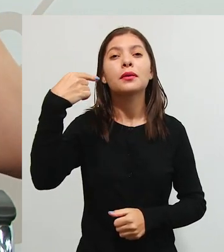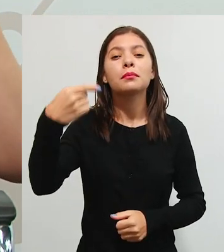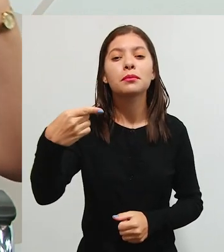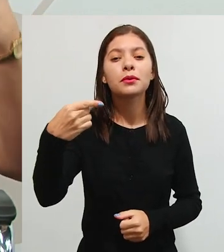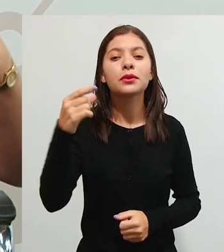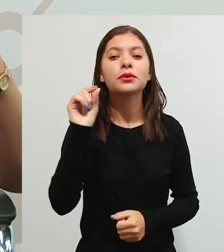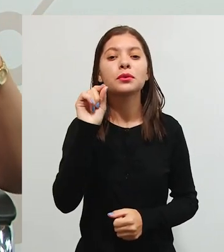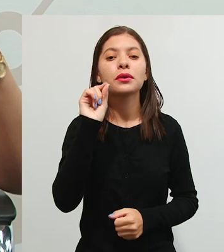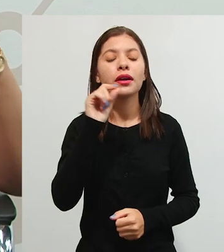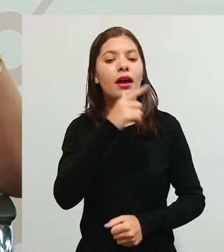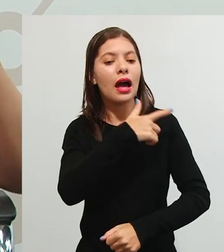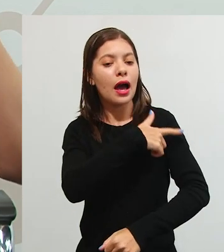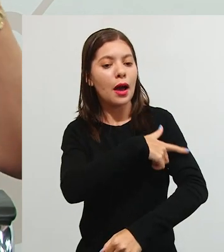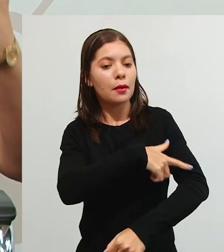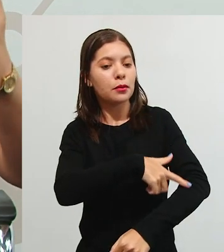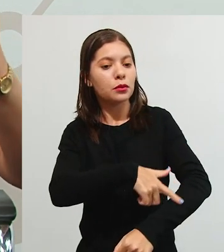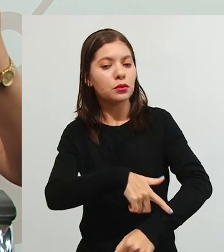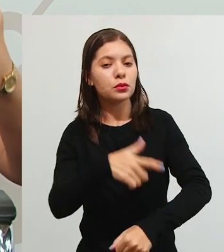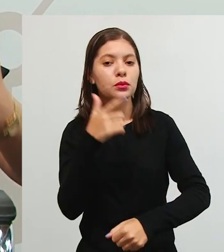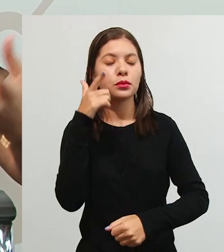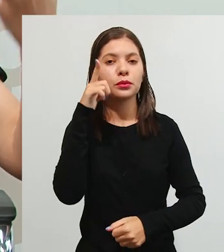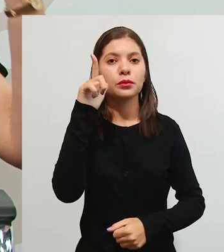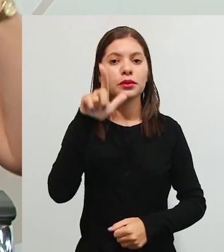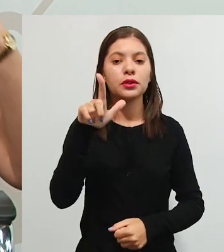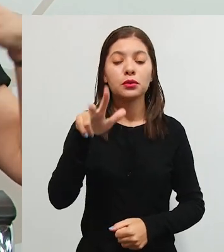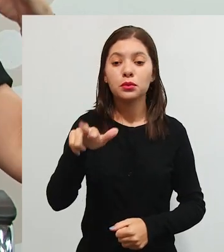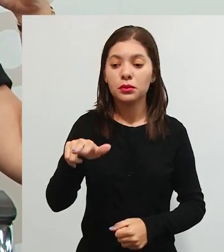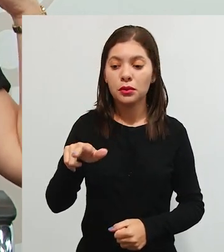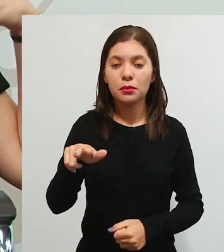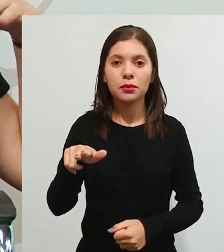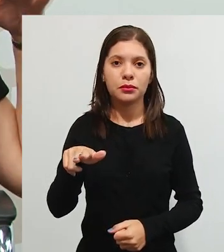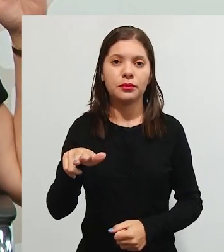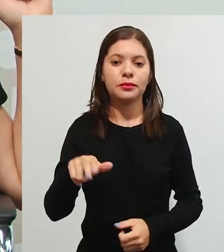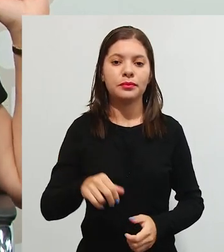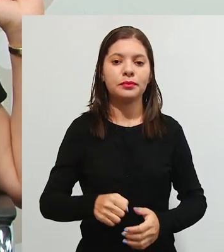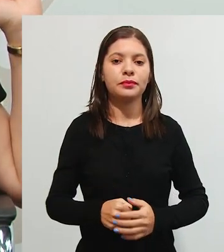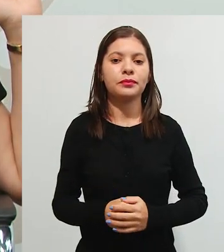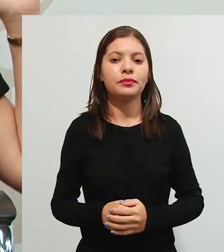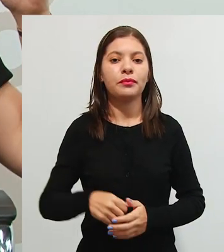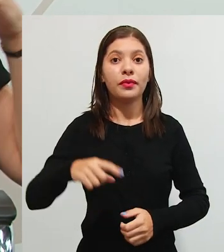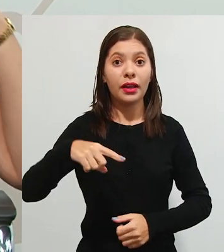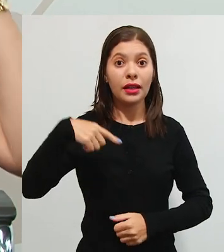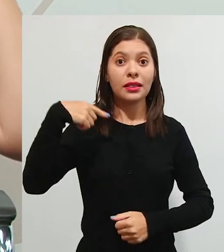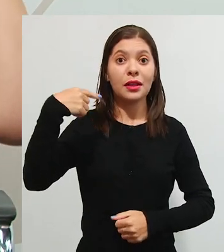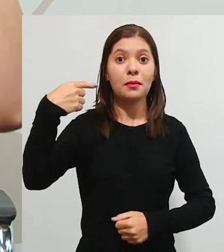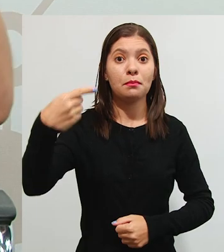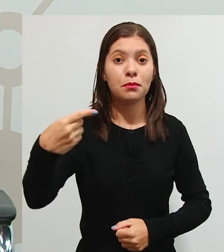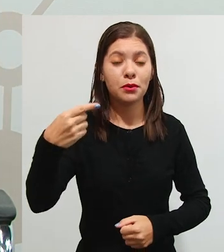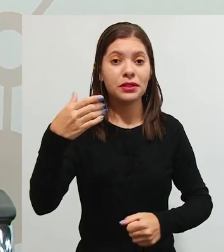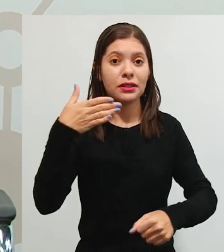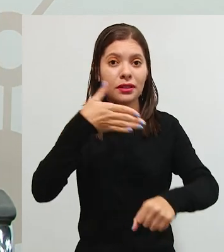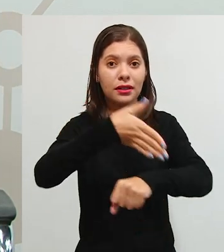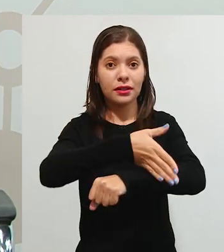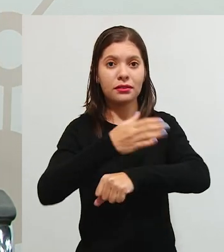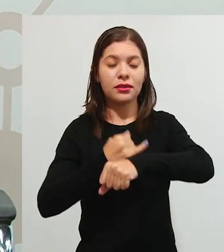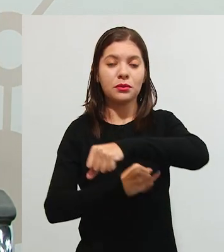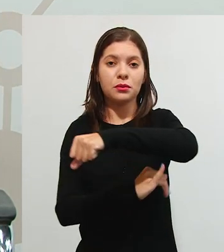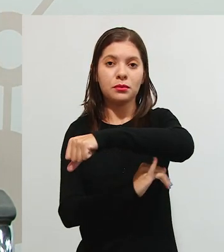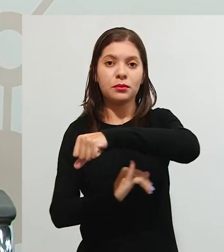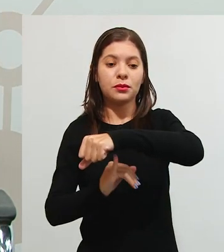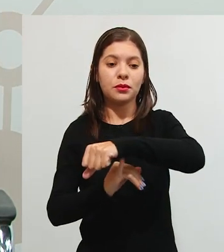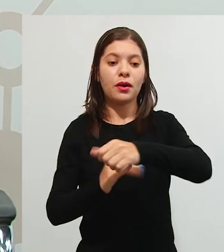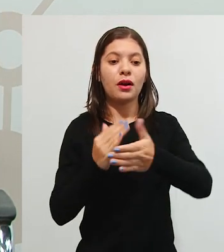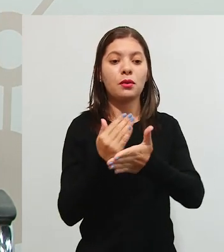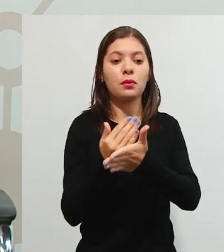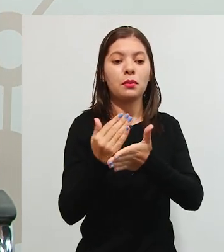elas foram adquirindo, né? Hábitos daqueles seus irmãos lobos. Aí, elas vêm, então, para a instituição,